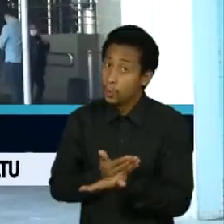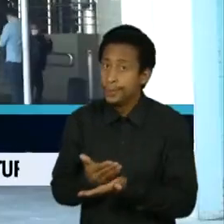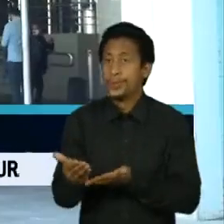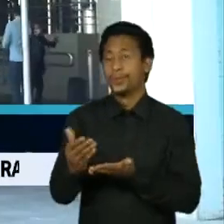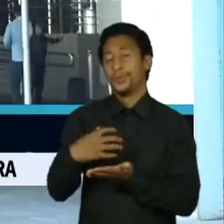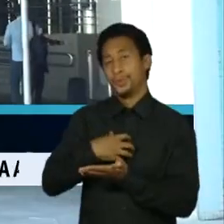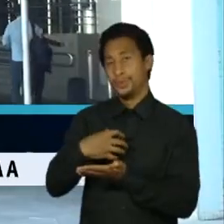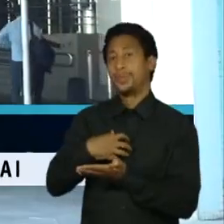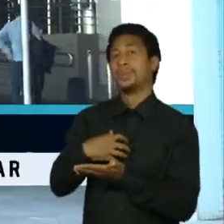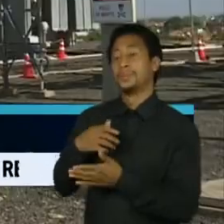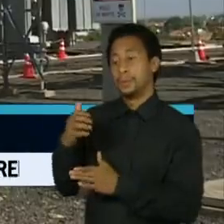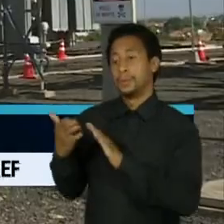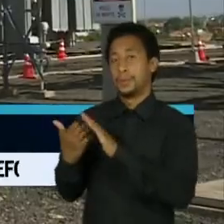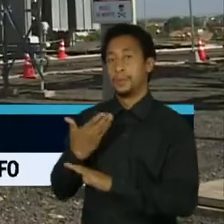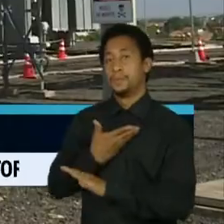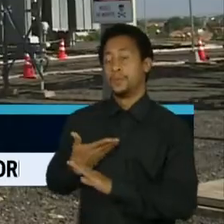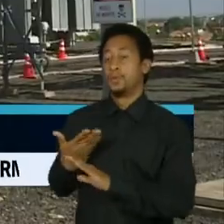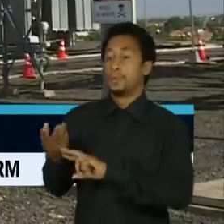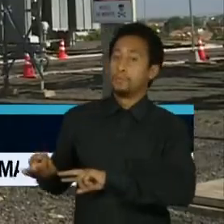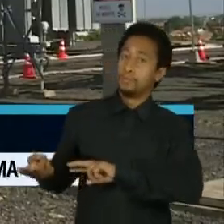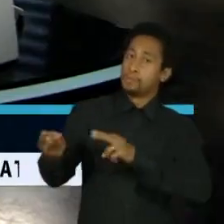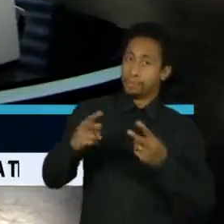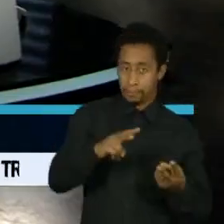formulação, da modelagem das contratações.